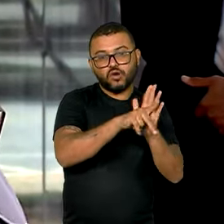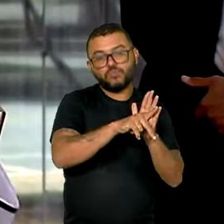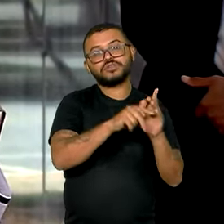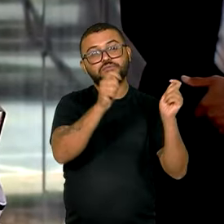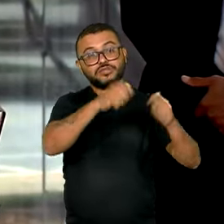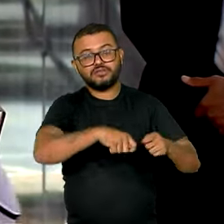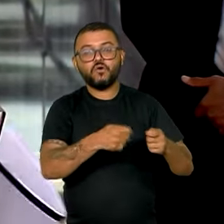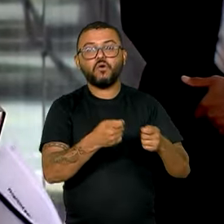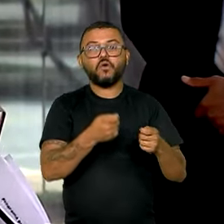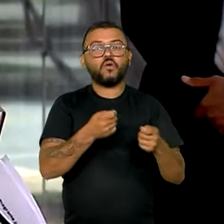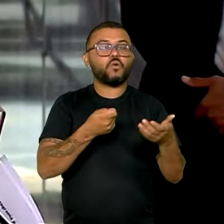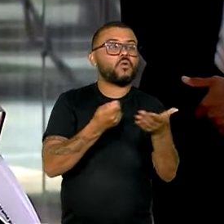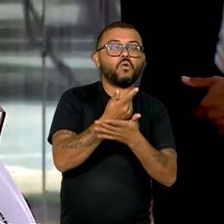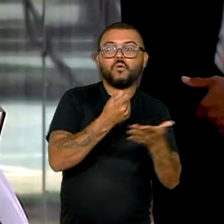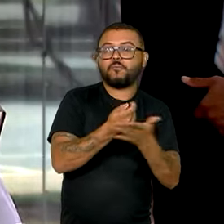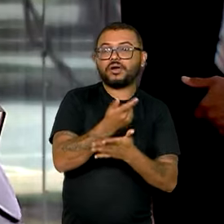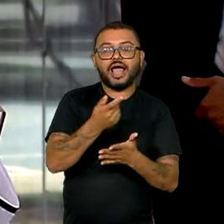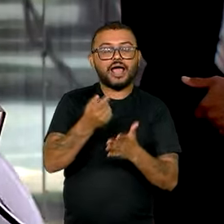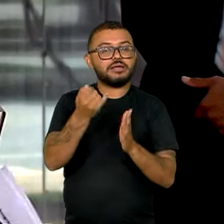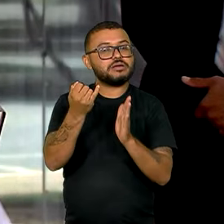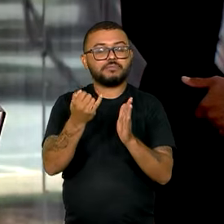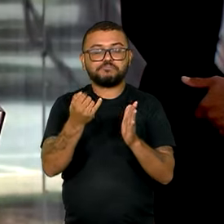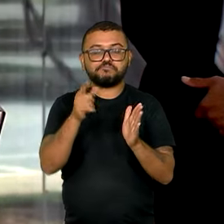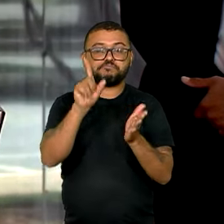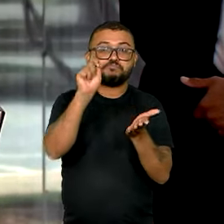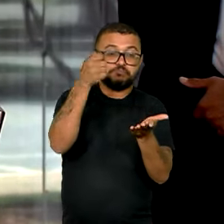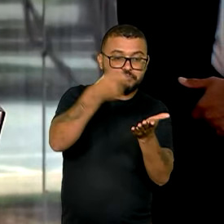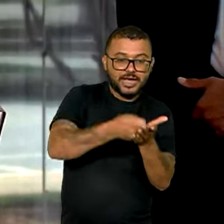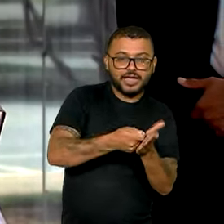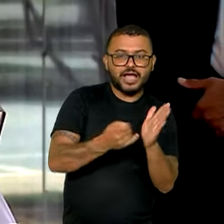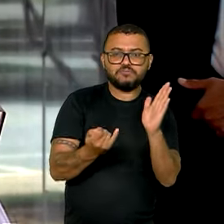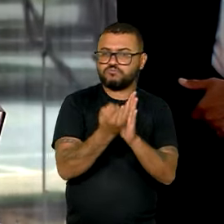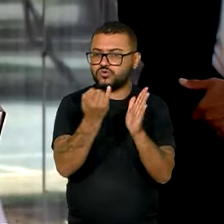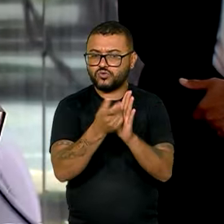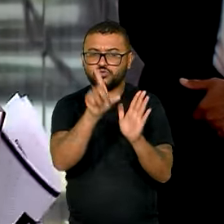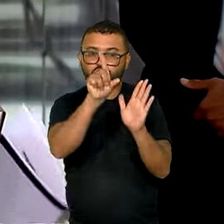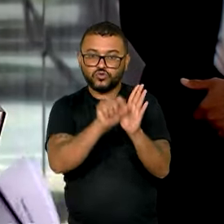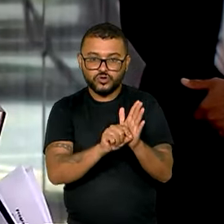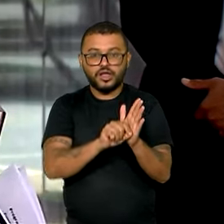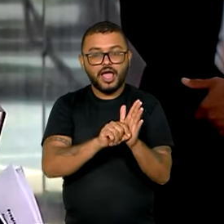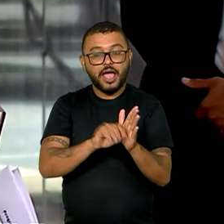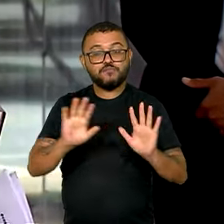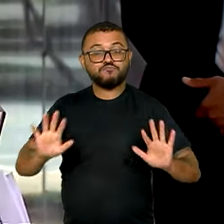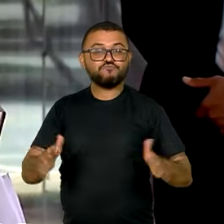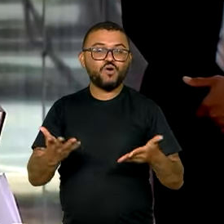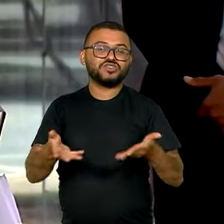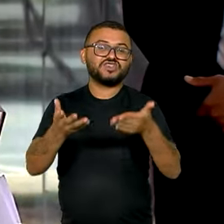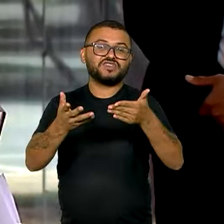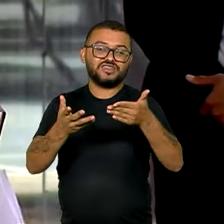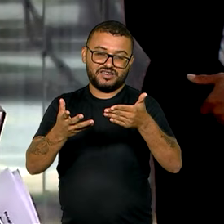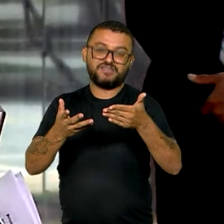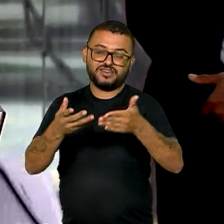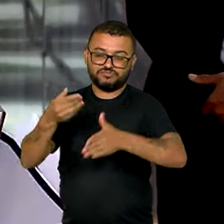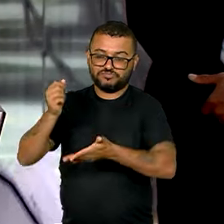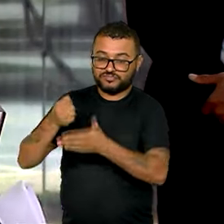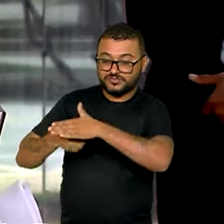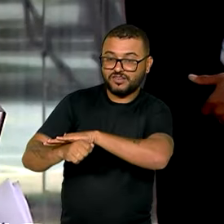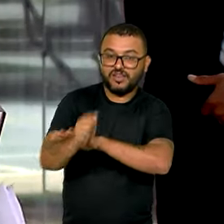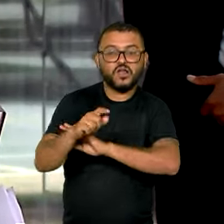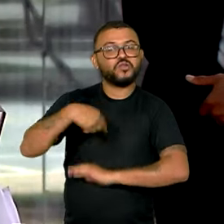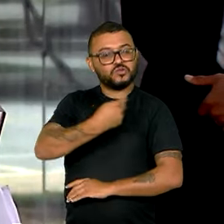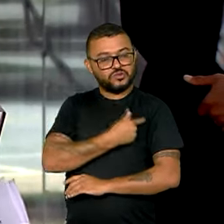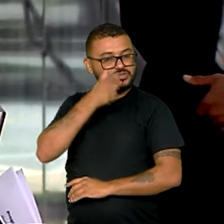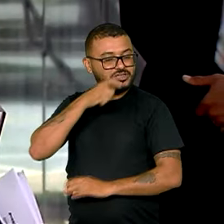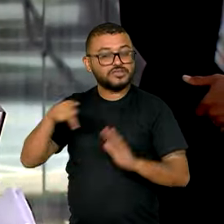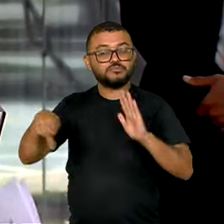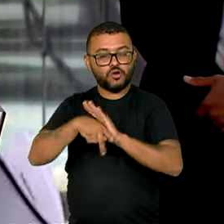que pode pagar qualquer imposto. Pode pagar qualquer imposto. Então ele estimula investimento, que é o que nós